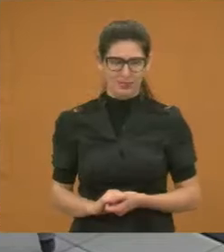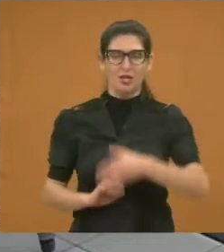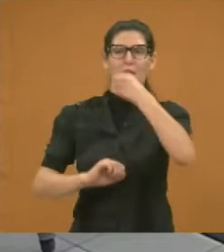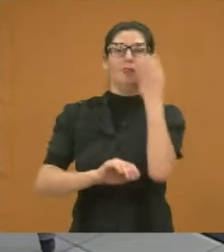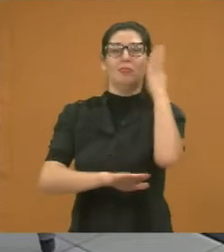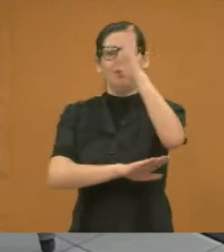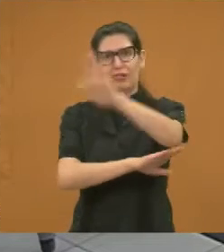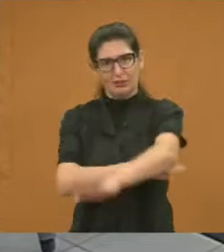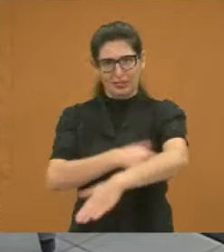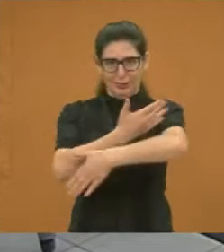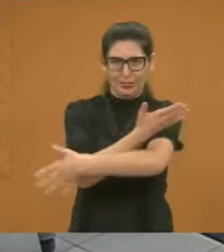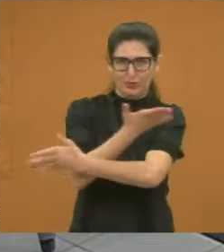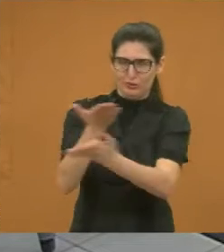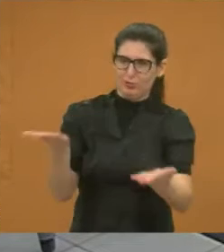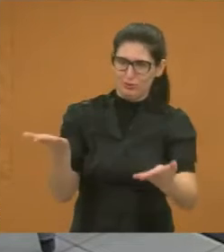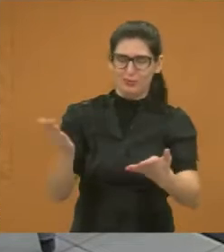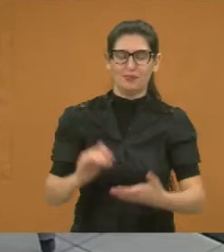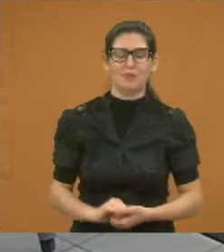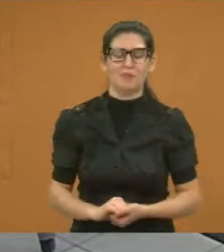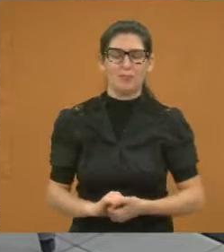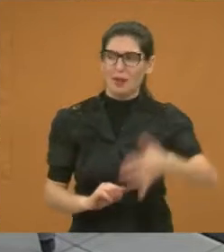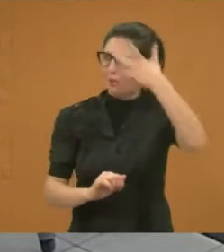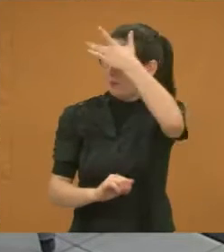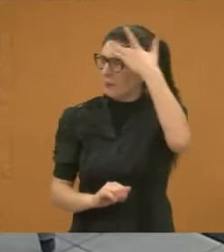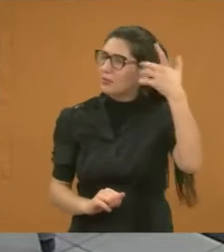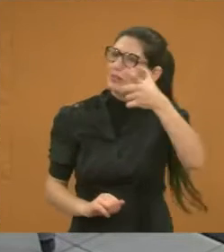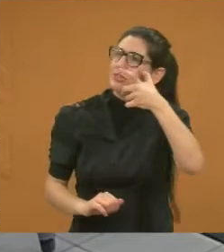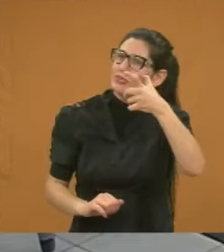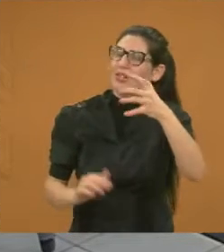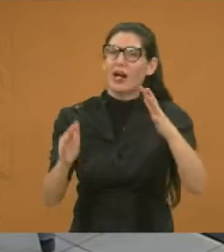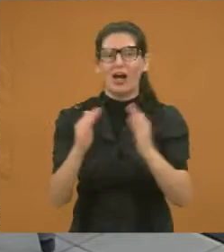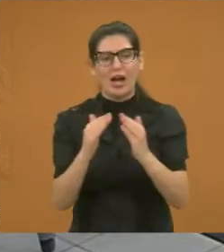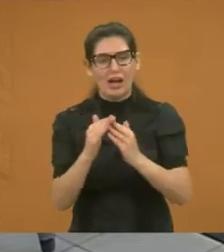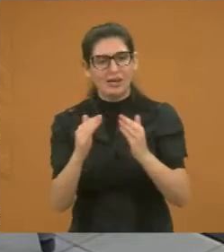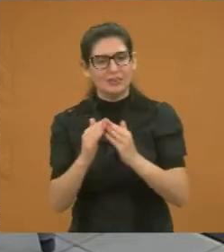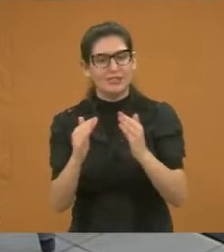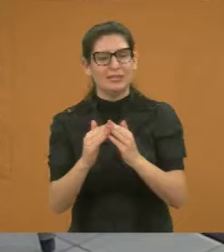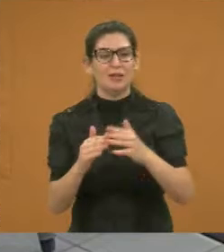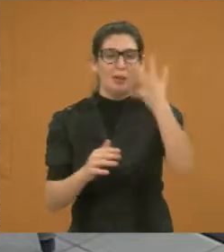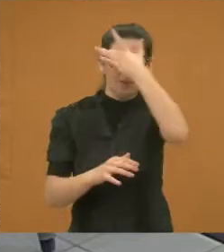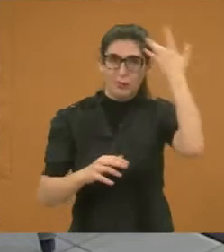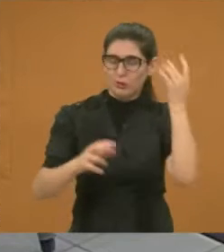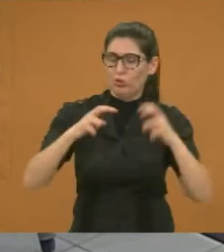Boa tarde a todos, quem está assistindo em casa, o pessoal que está aqui na galeria.